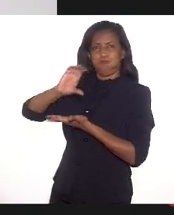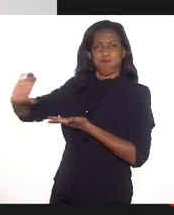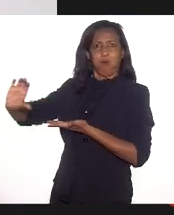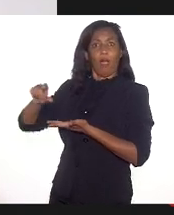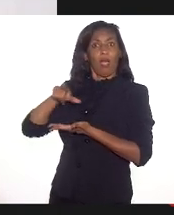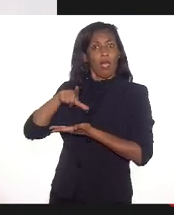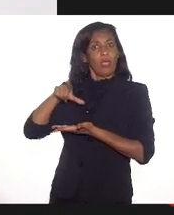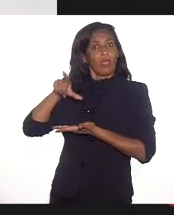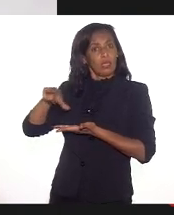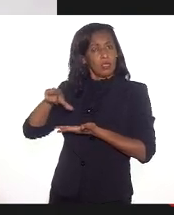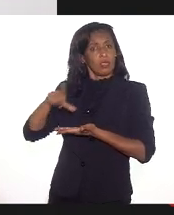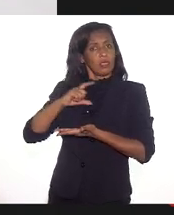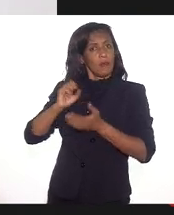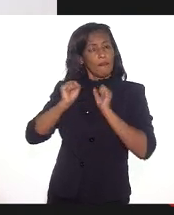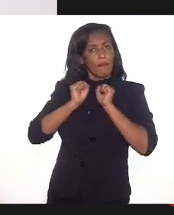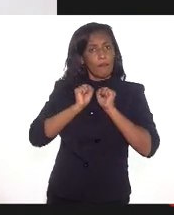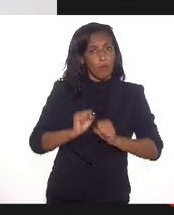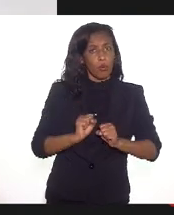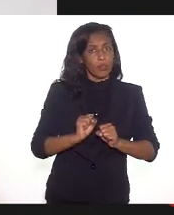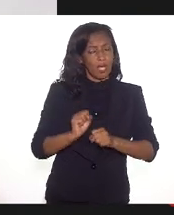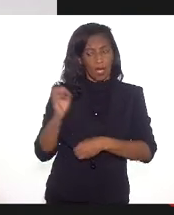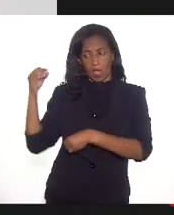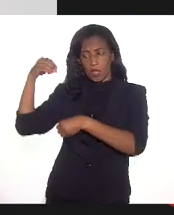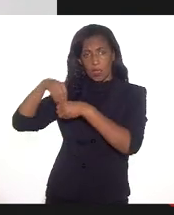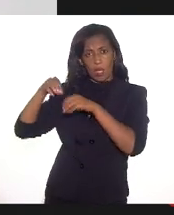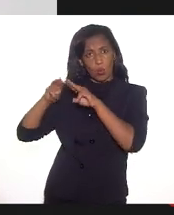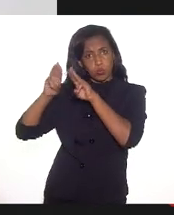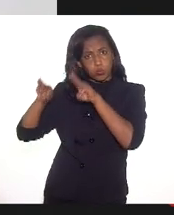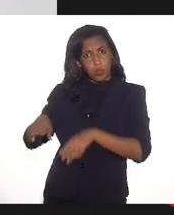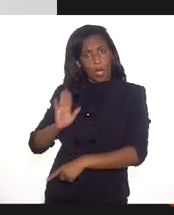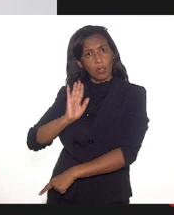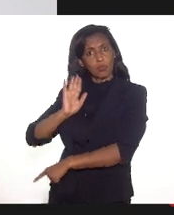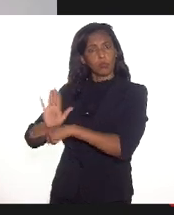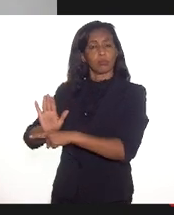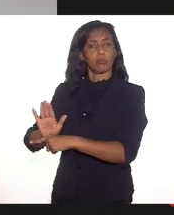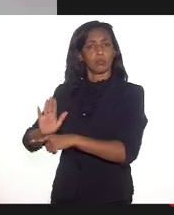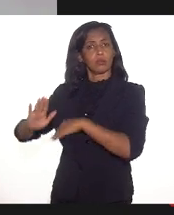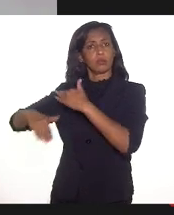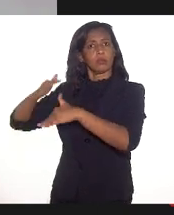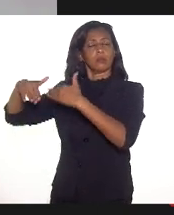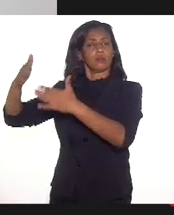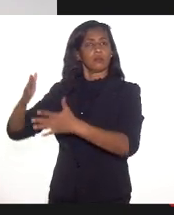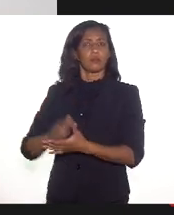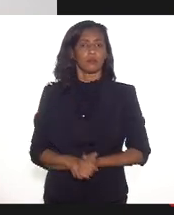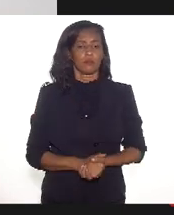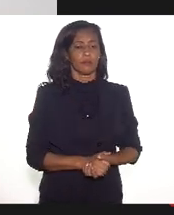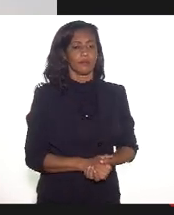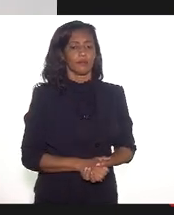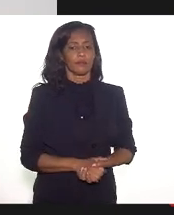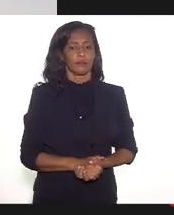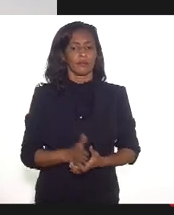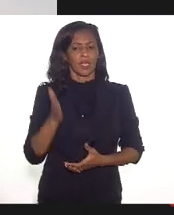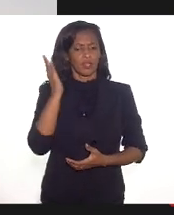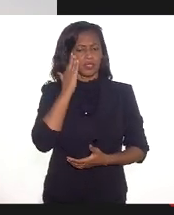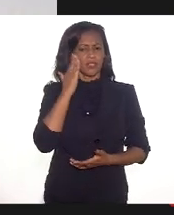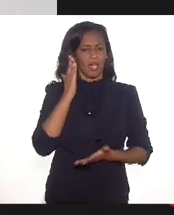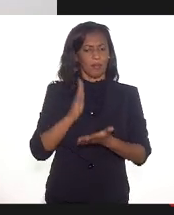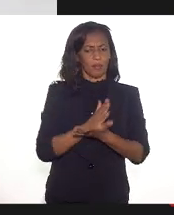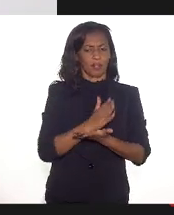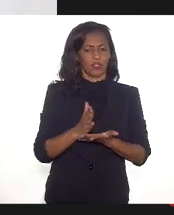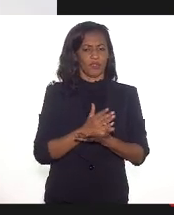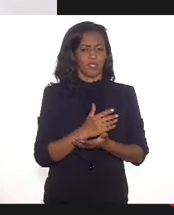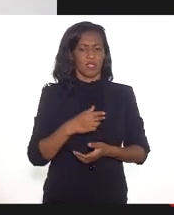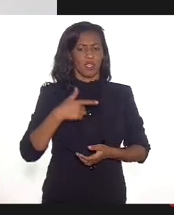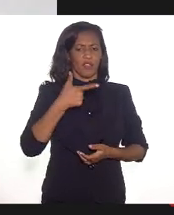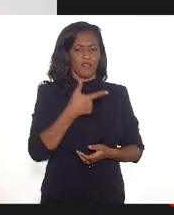eles têm um poder de mobilização muito grande dentro das instituições. então, a gente sabe que, às vezes, 20,